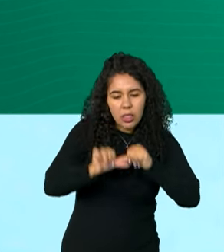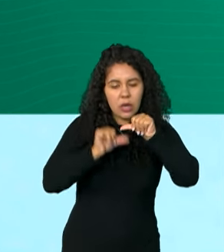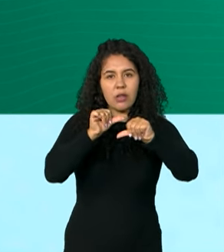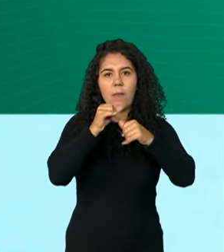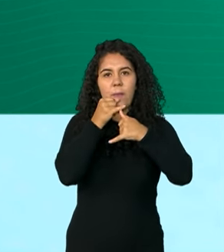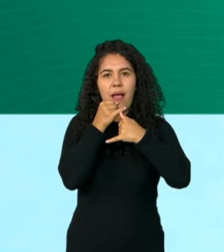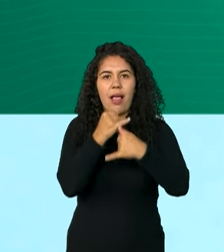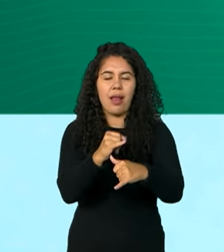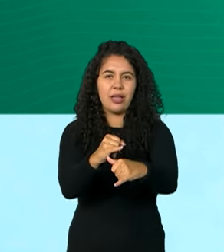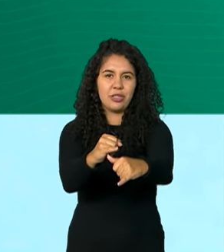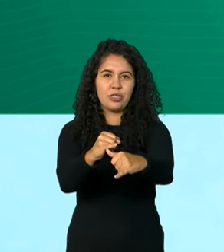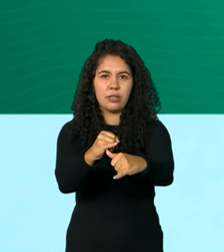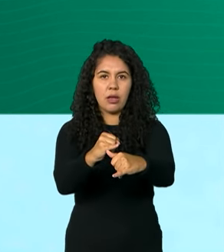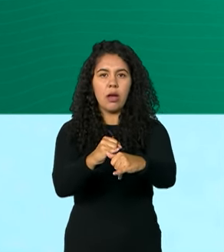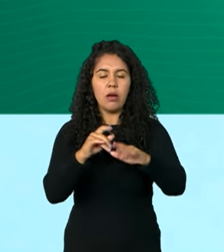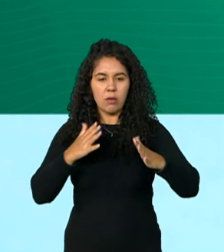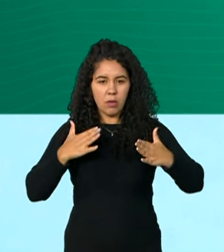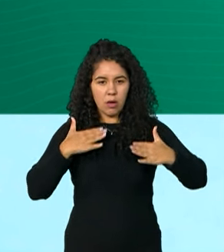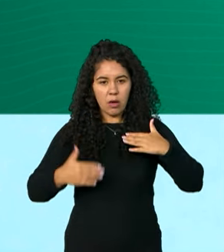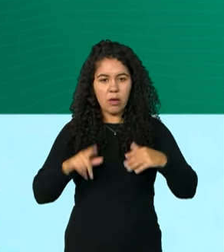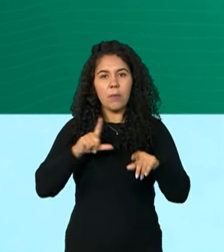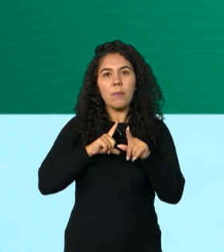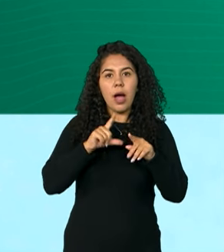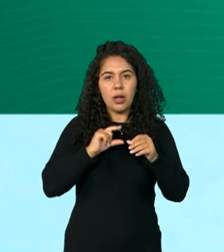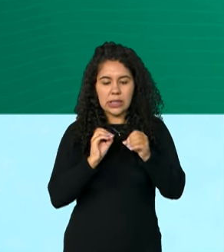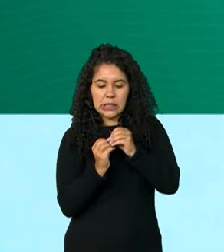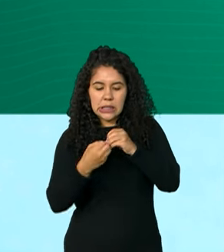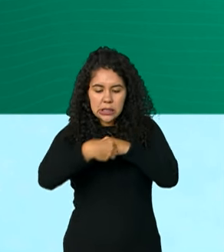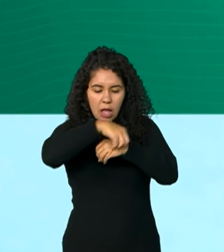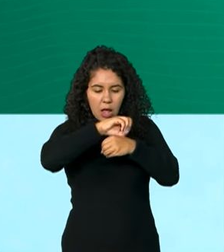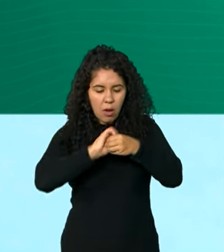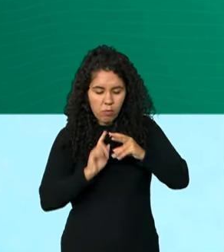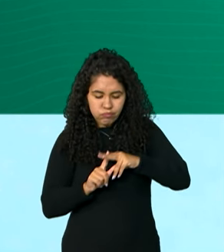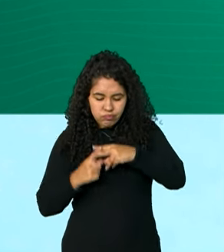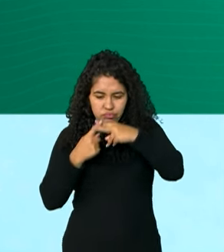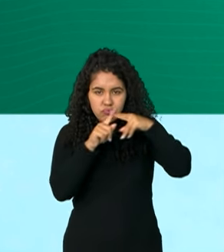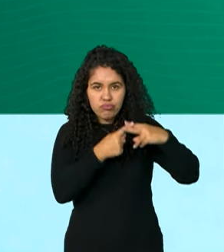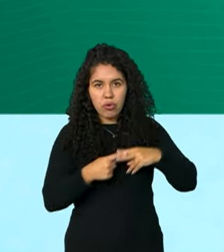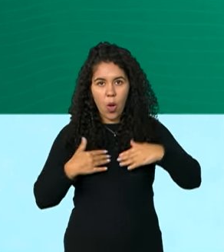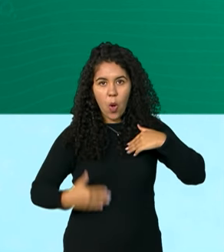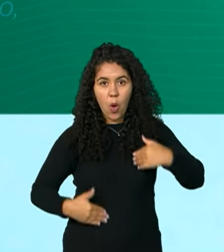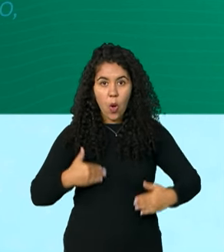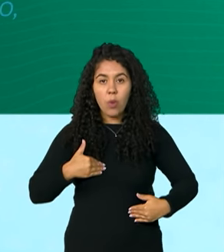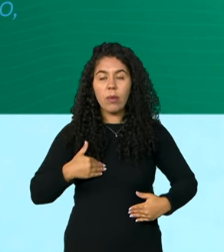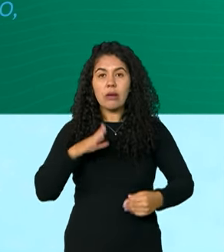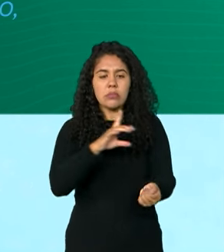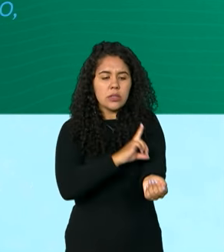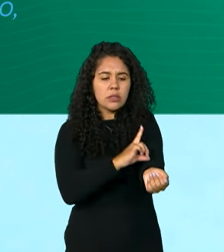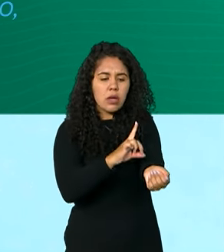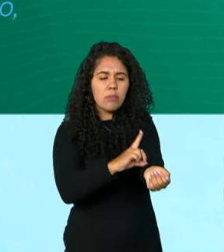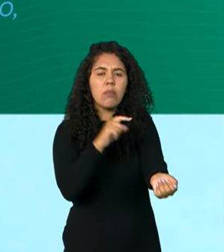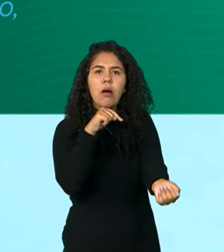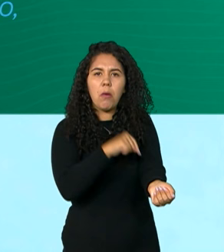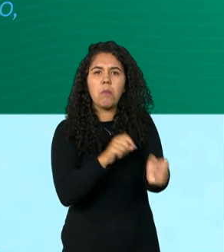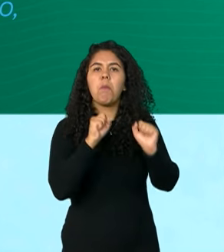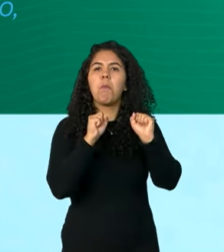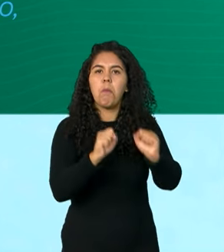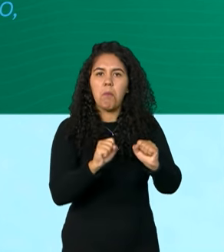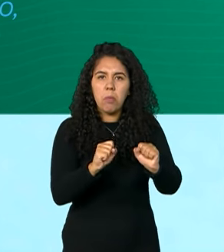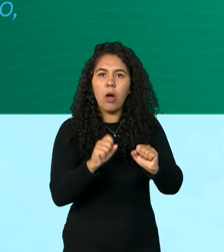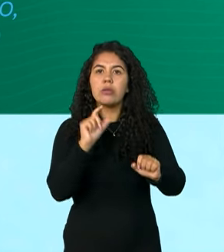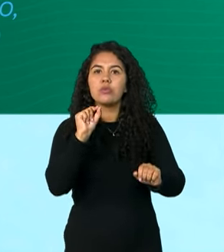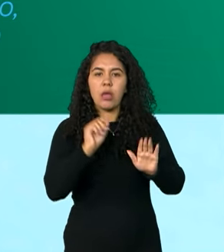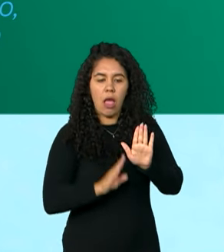energia para a manutenção das células do nosso organismo. O diabetes pode causar o aumento da